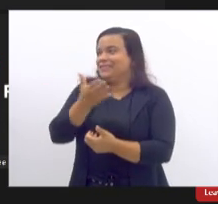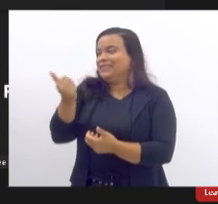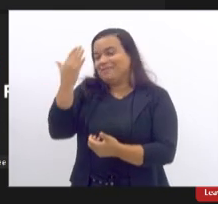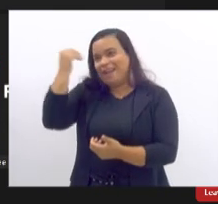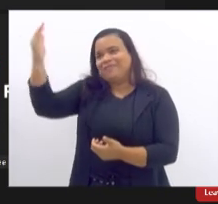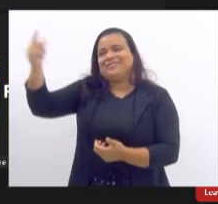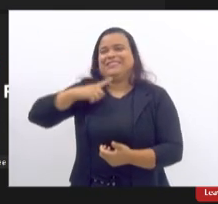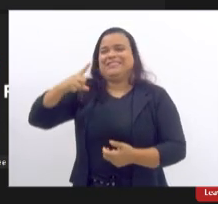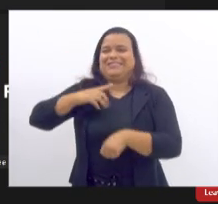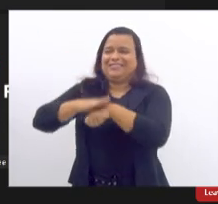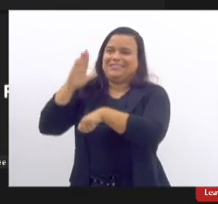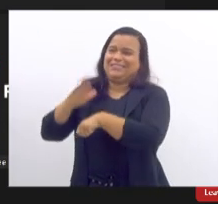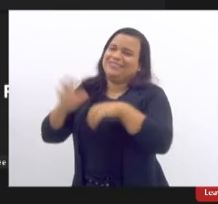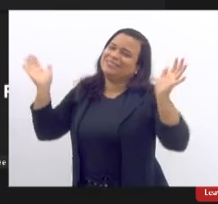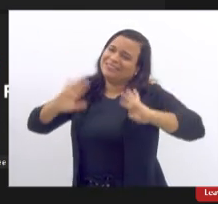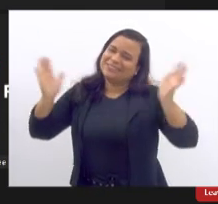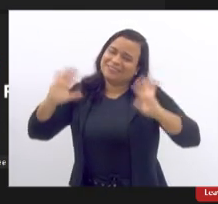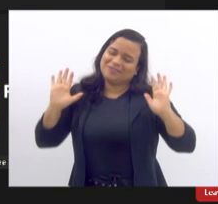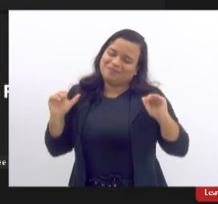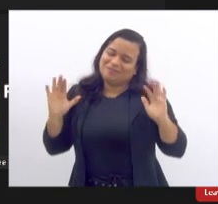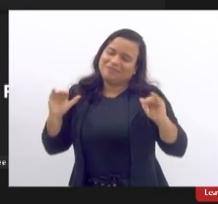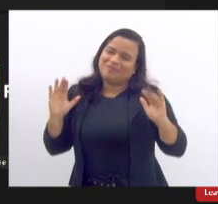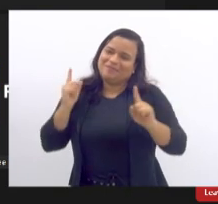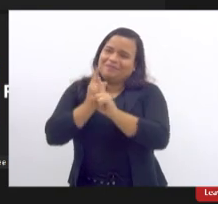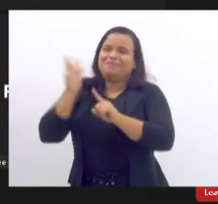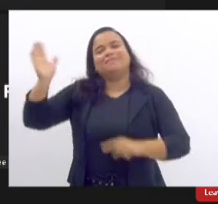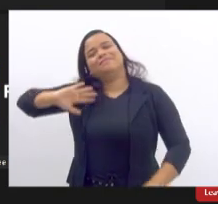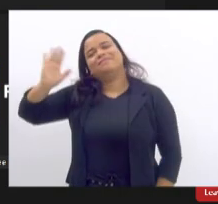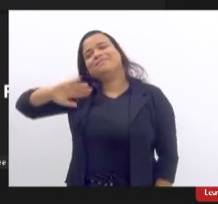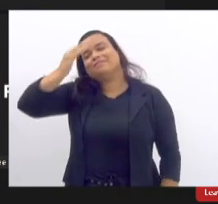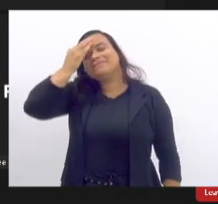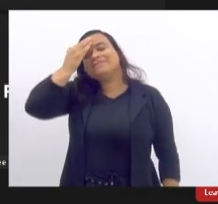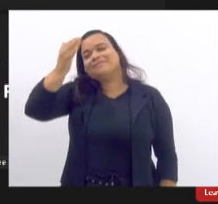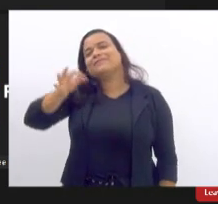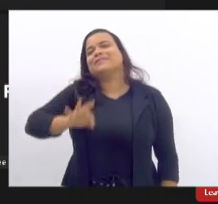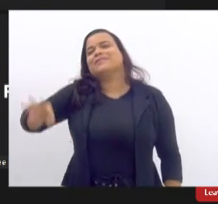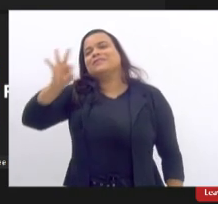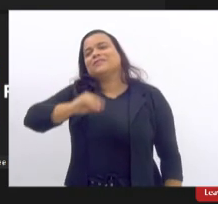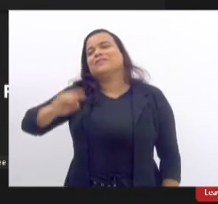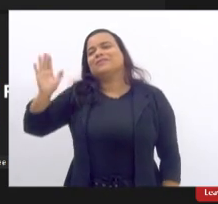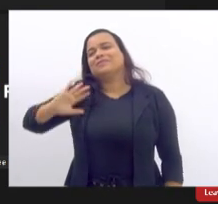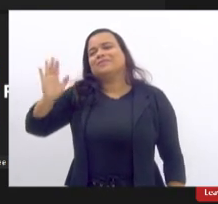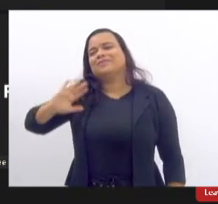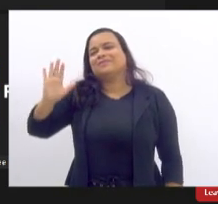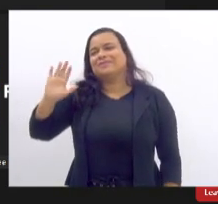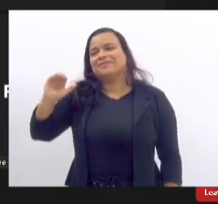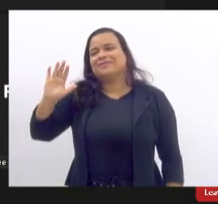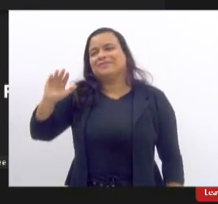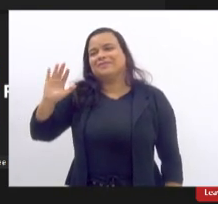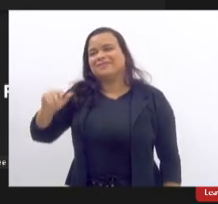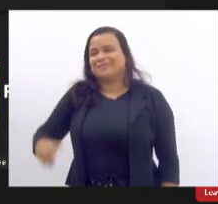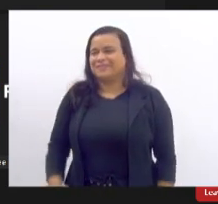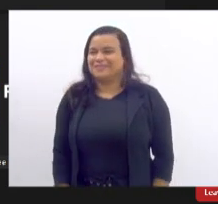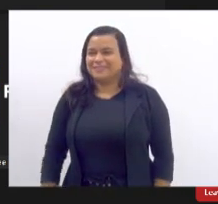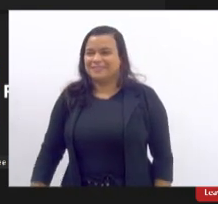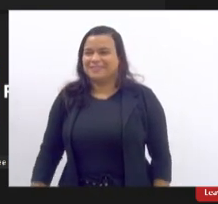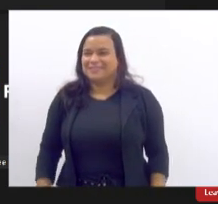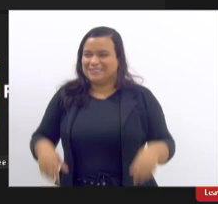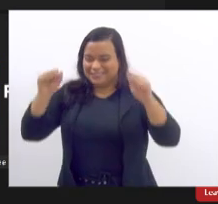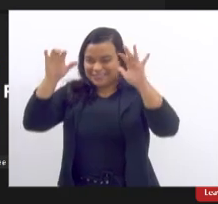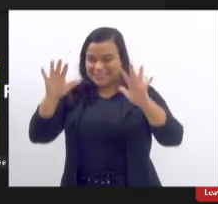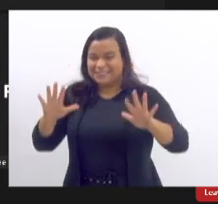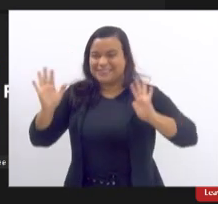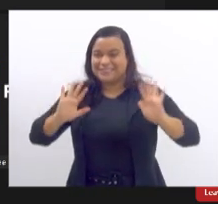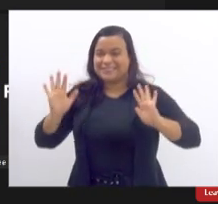ainda até obrigada obrigada a todos que participaram é como sobre diversos libertados